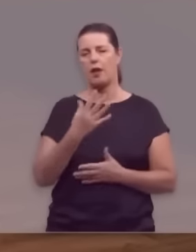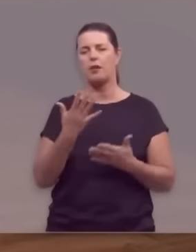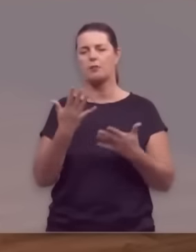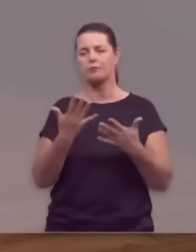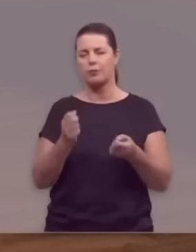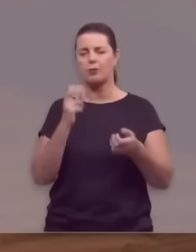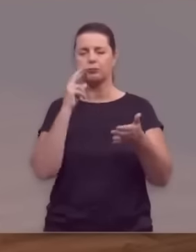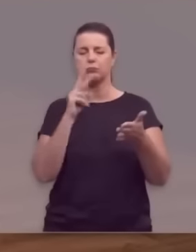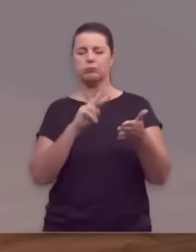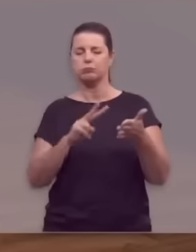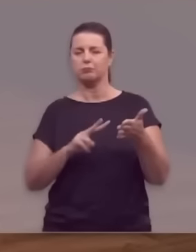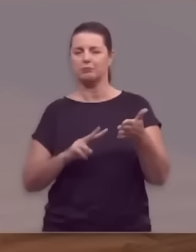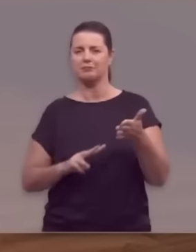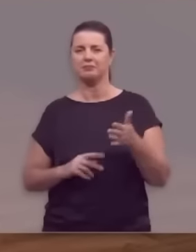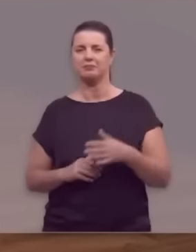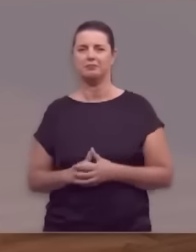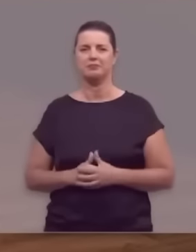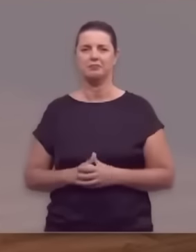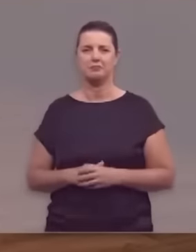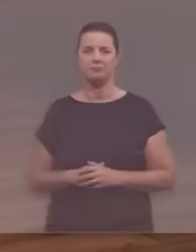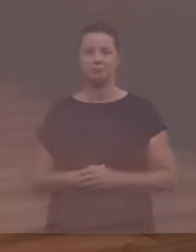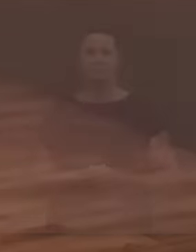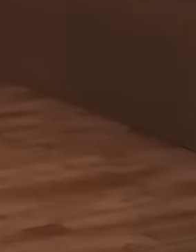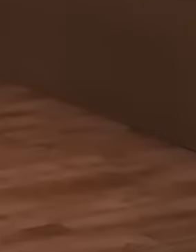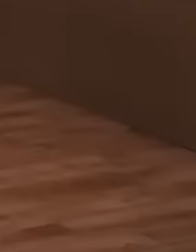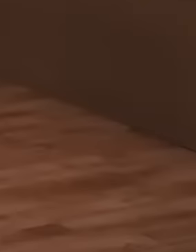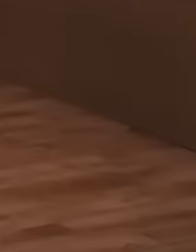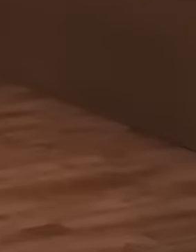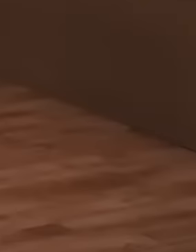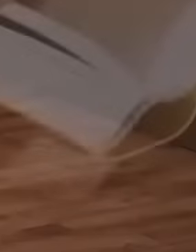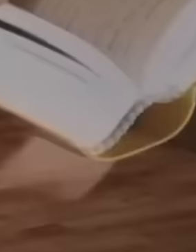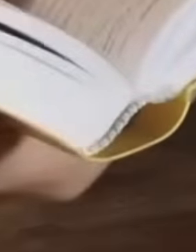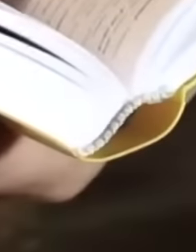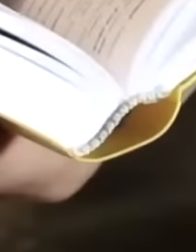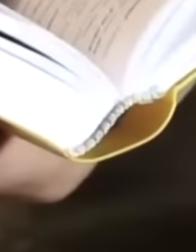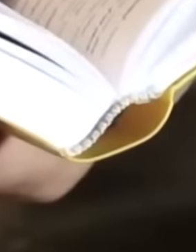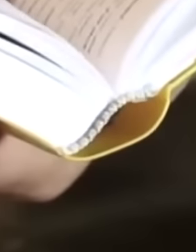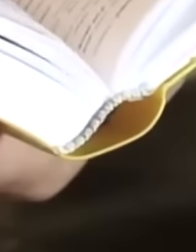Vamos ouvir a leitura deste texto.